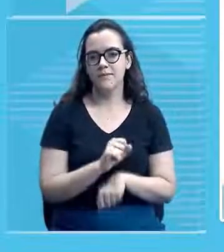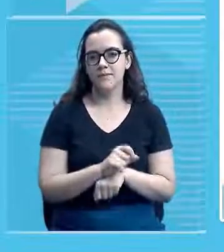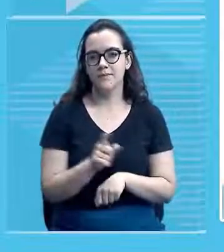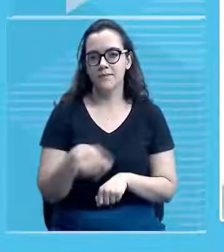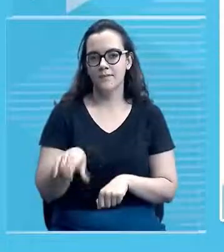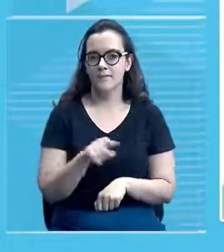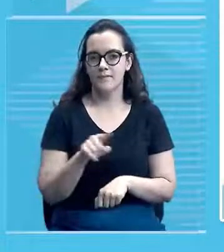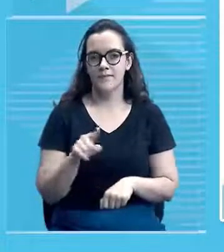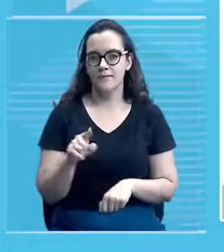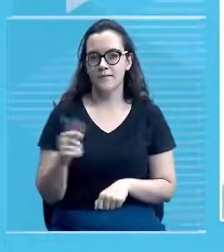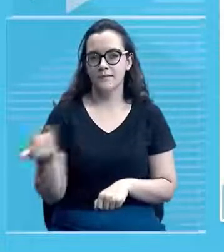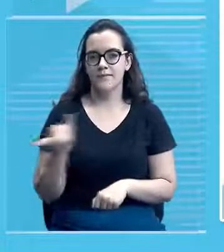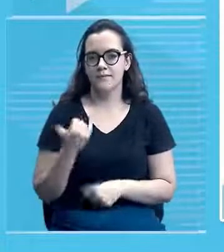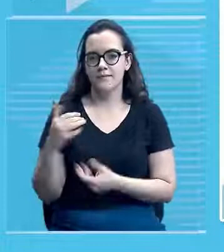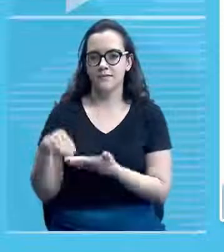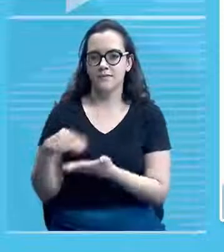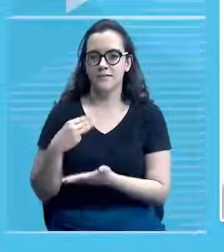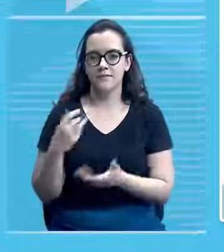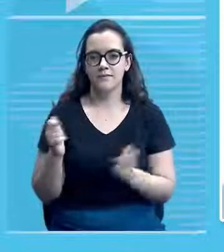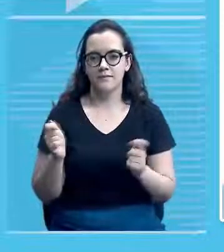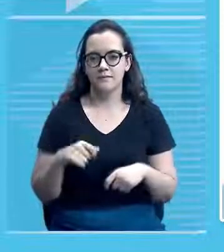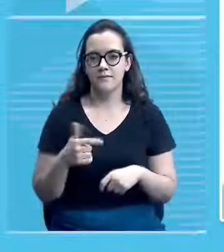Podemos avançar? Compreensível?